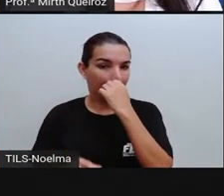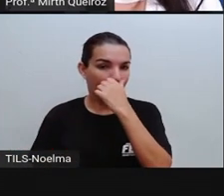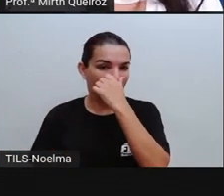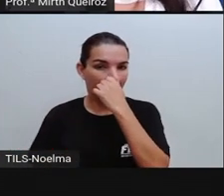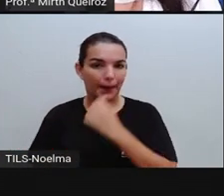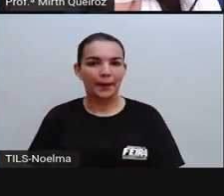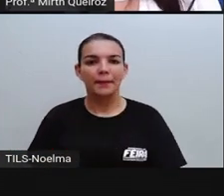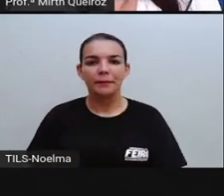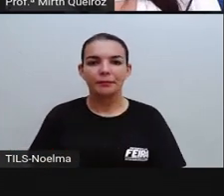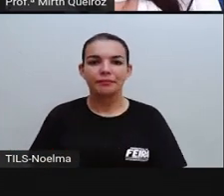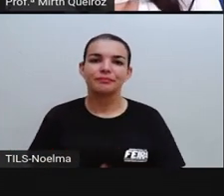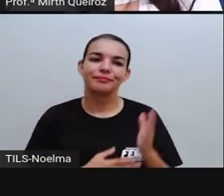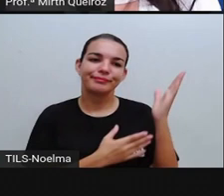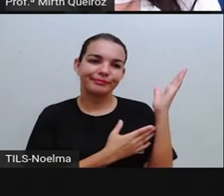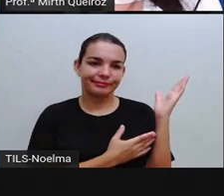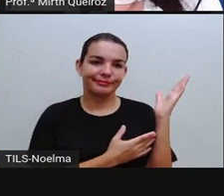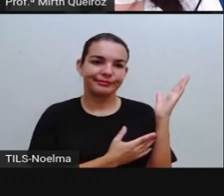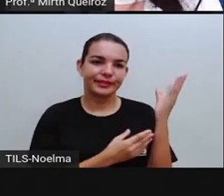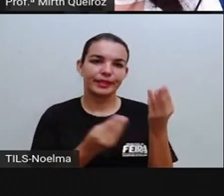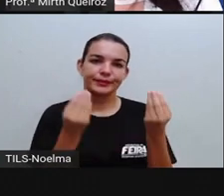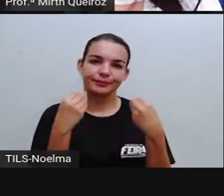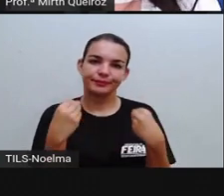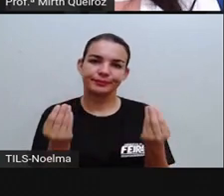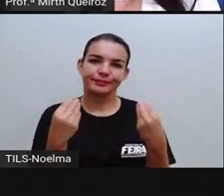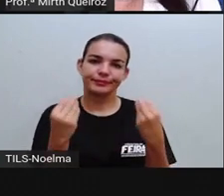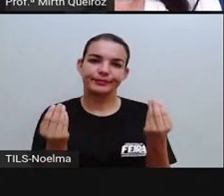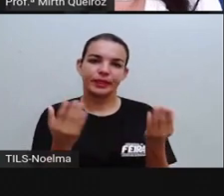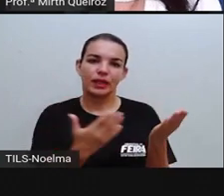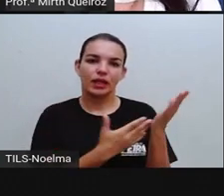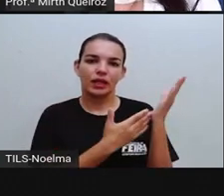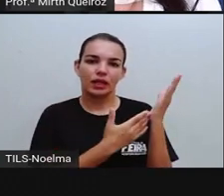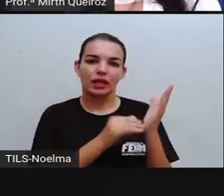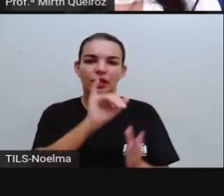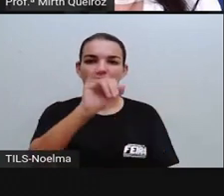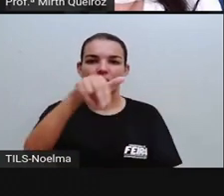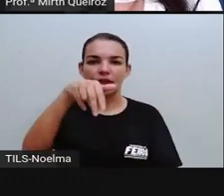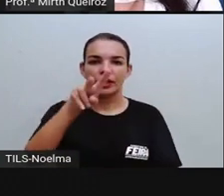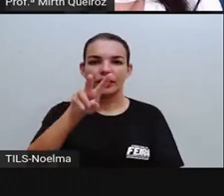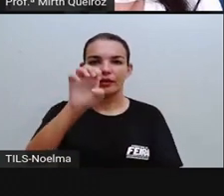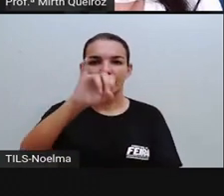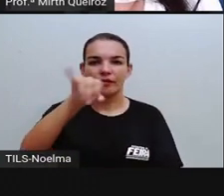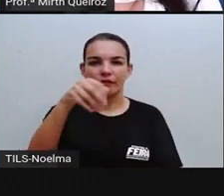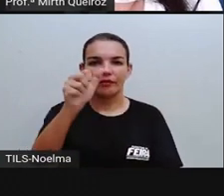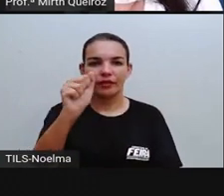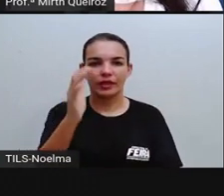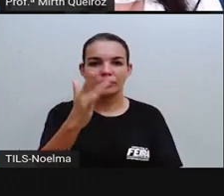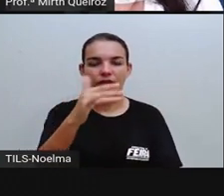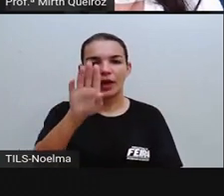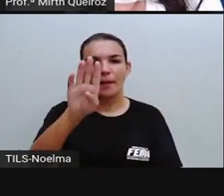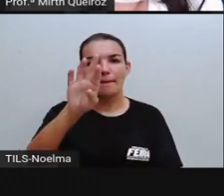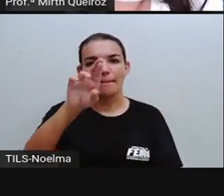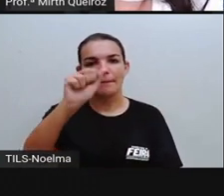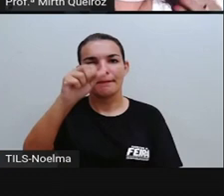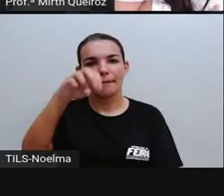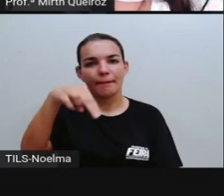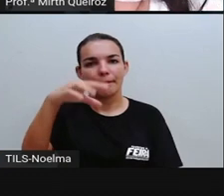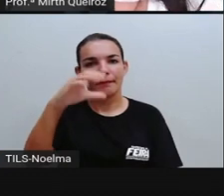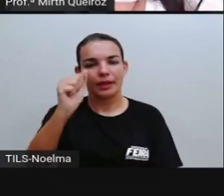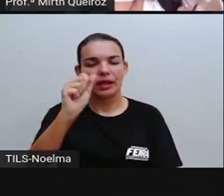racista. Inveja branca, olha só, inveja branca, quando alguém